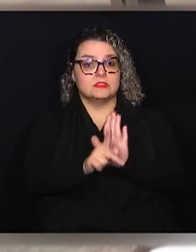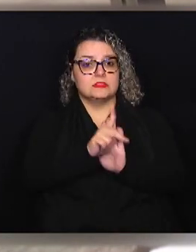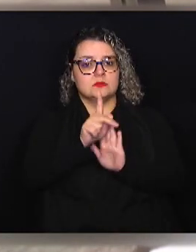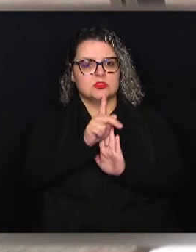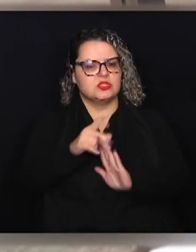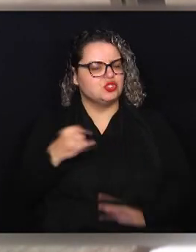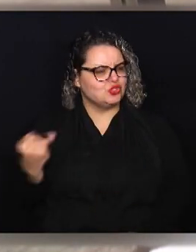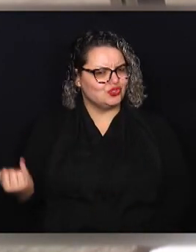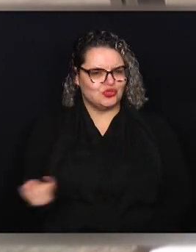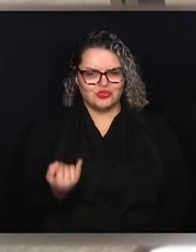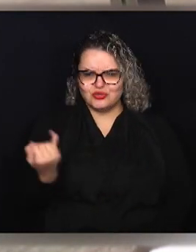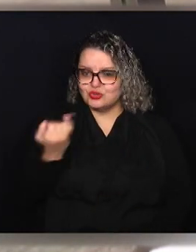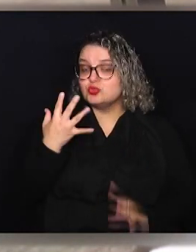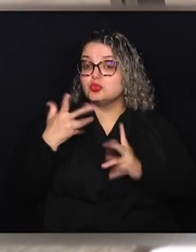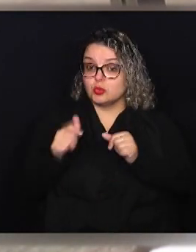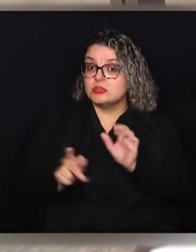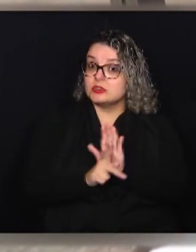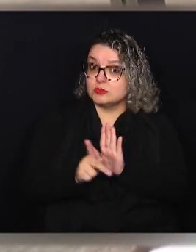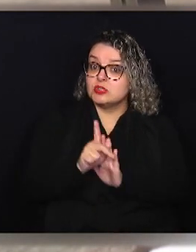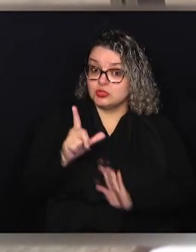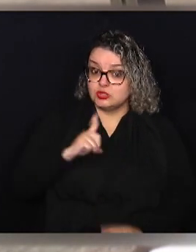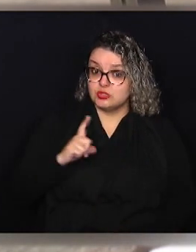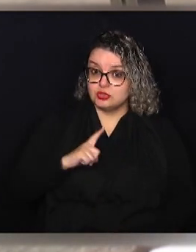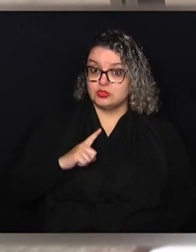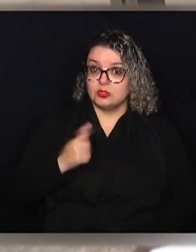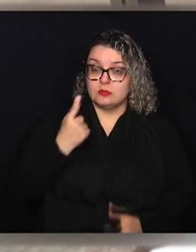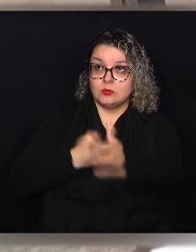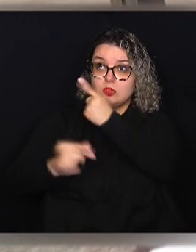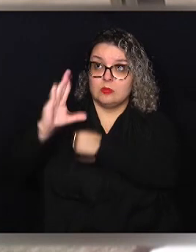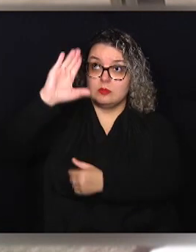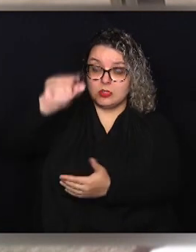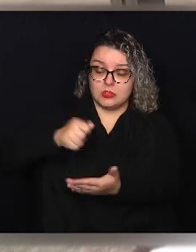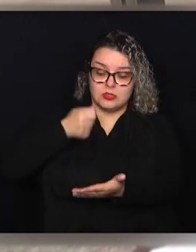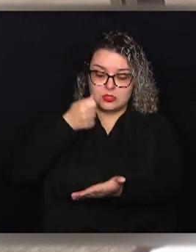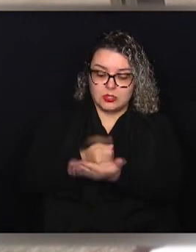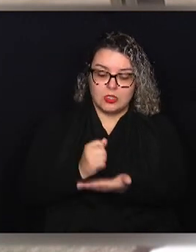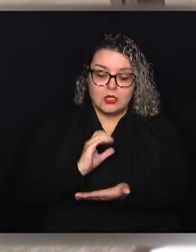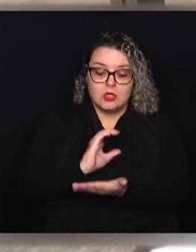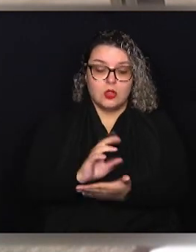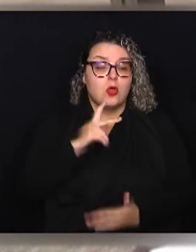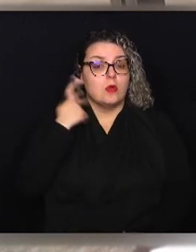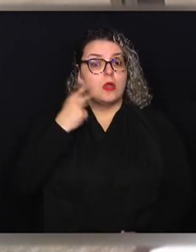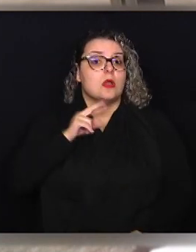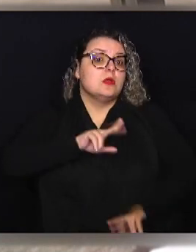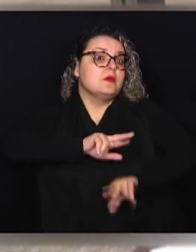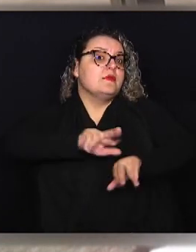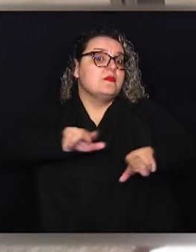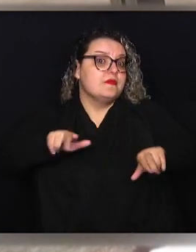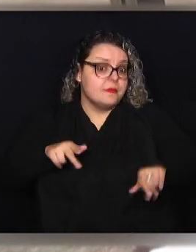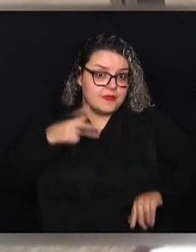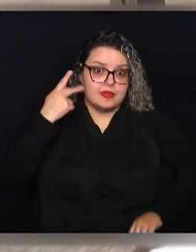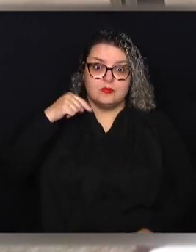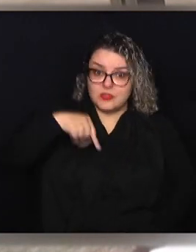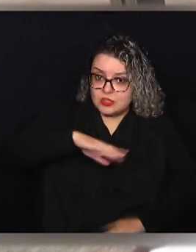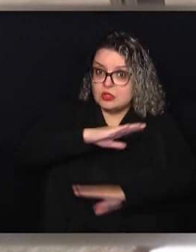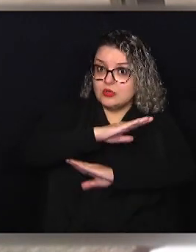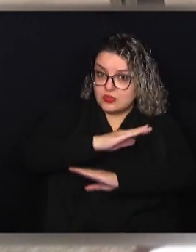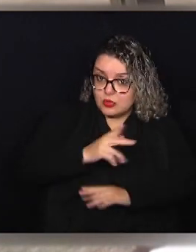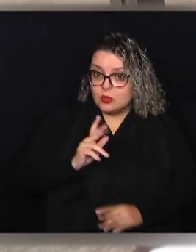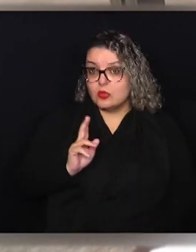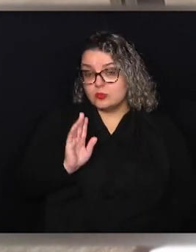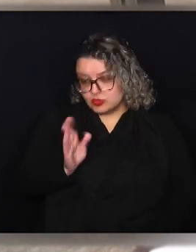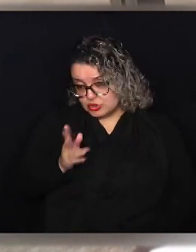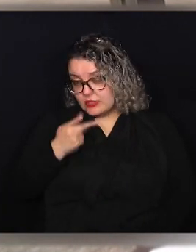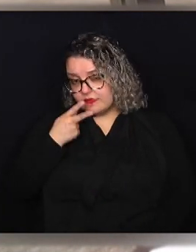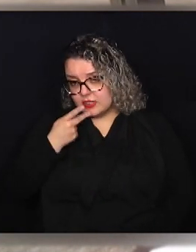importância, todos esses projetos, porque nós tivemos as emendas impositivas dos vereadores e muitos vereadores aqui dessa casa, como foi citado vários